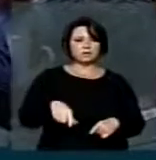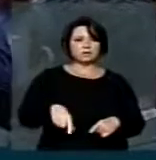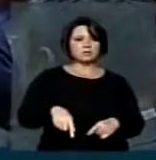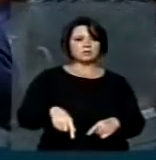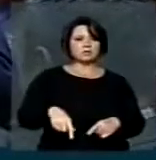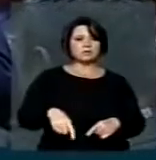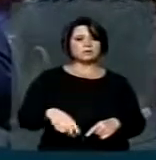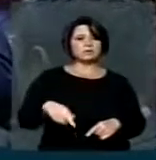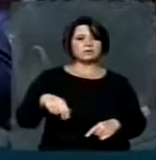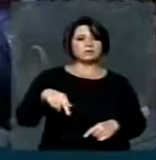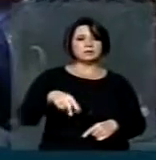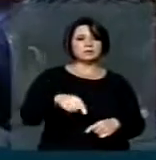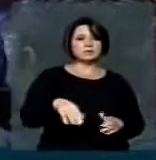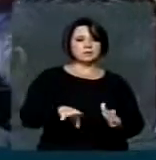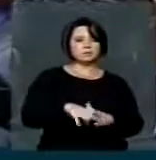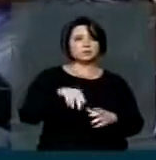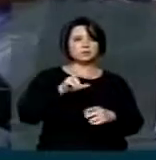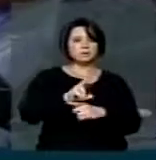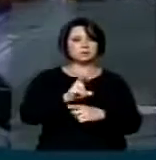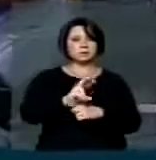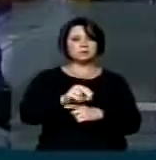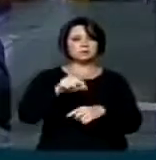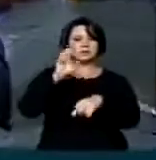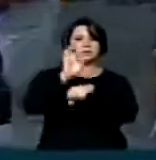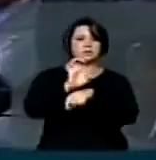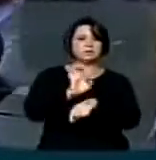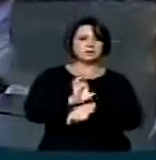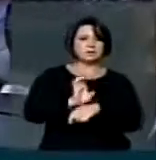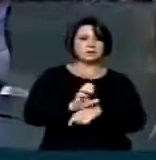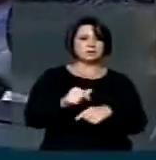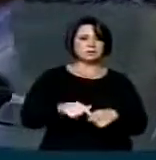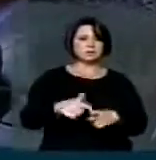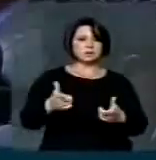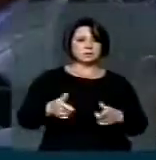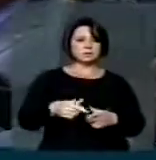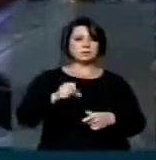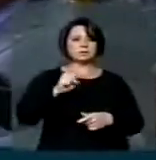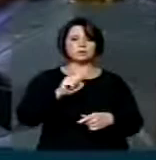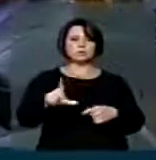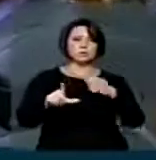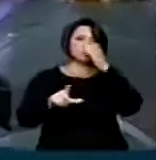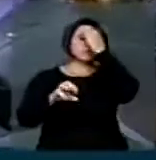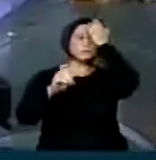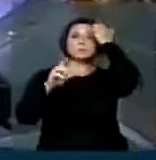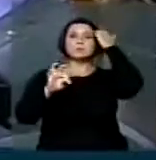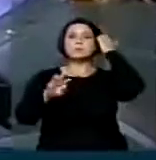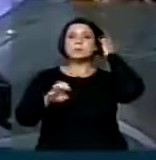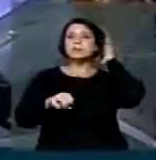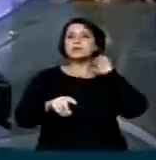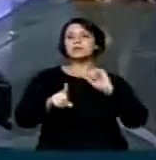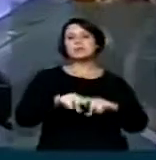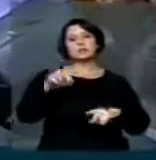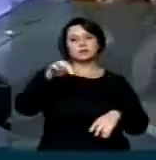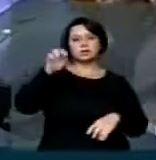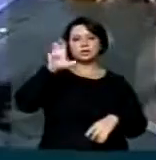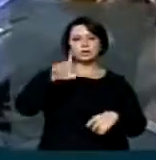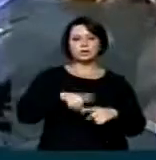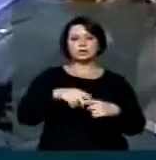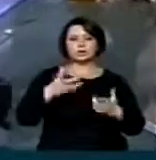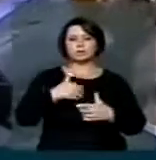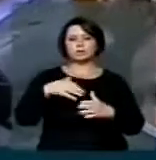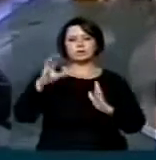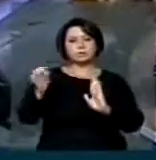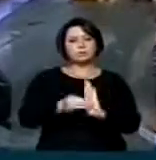estão a caminho do plenário para defender o seu Estado, que seja um Estado do Sul, do Sudeste, do Nordeste,